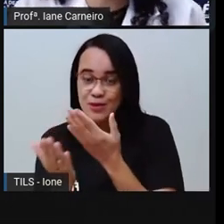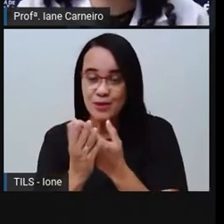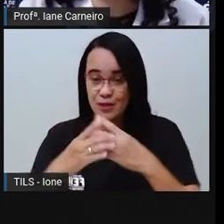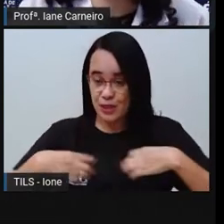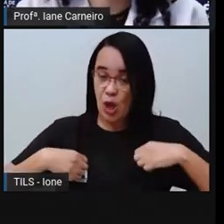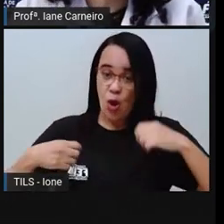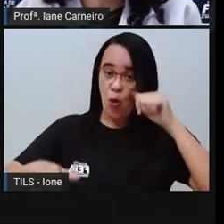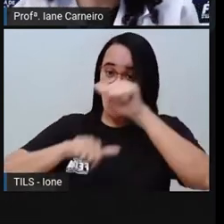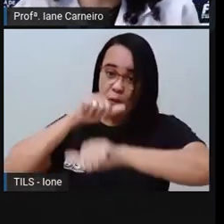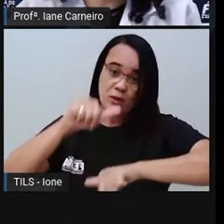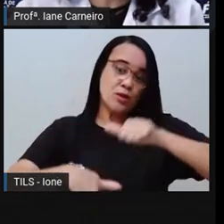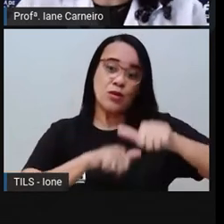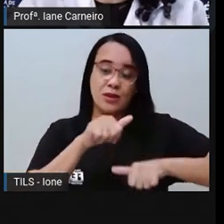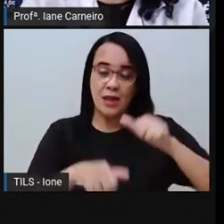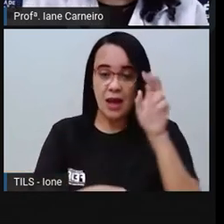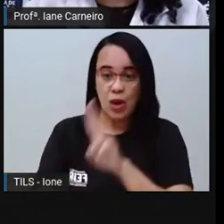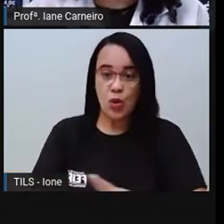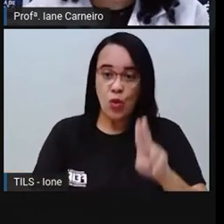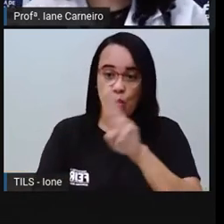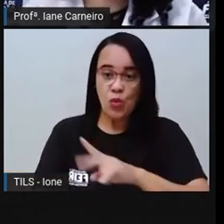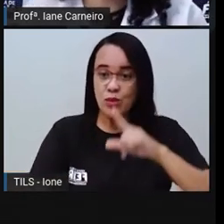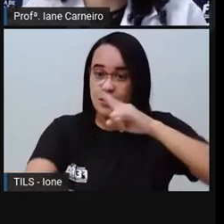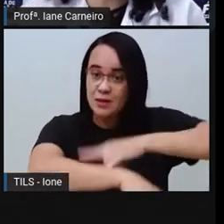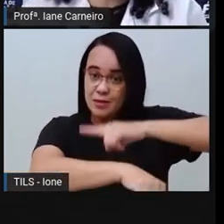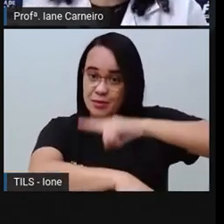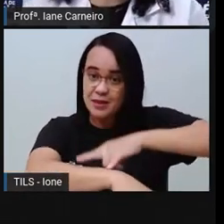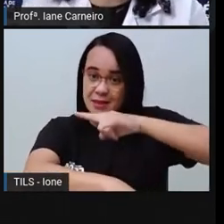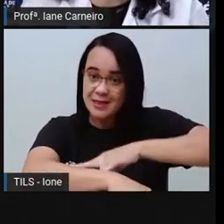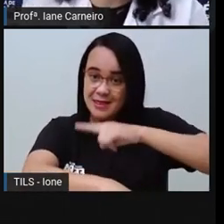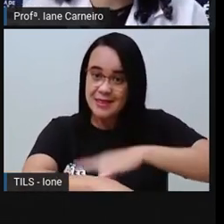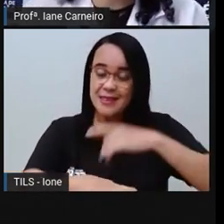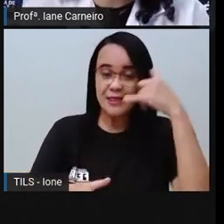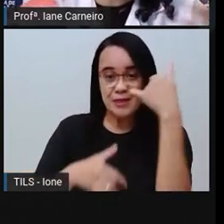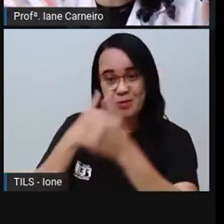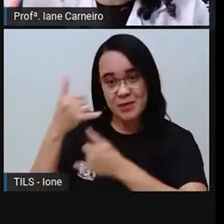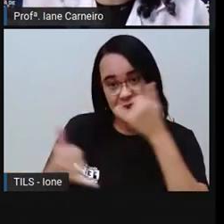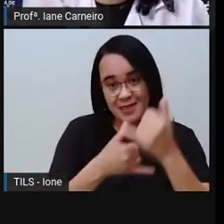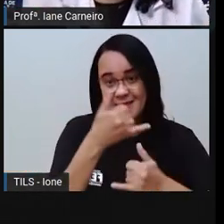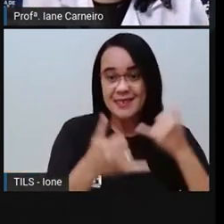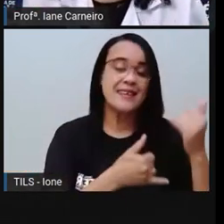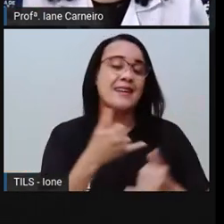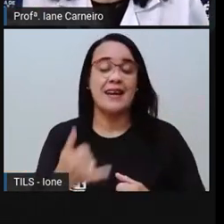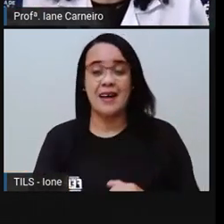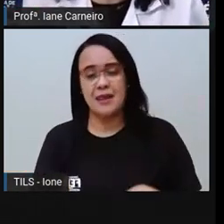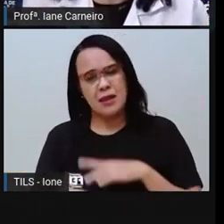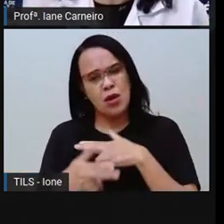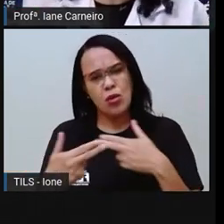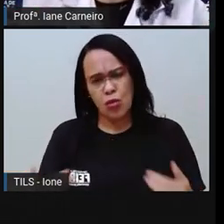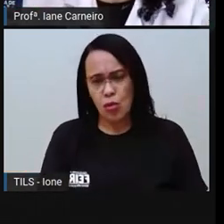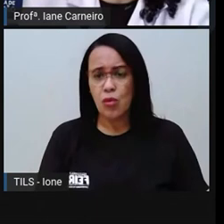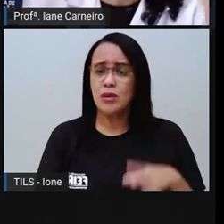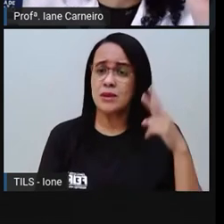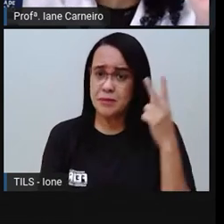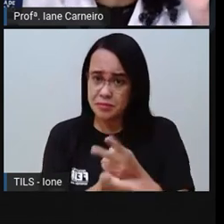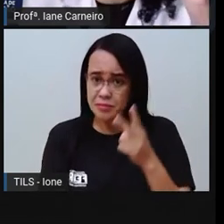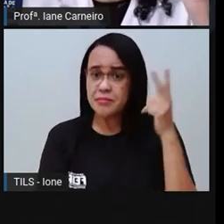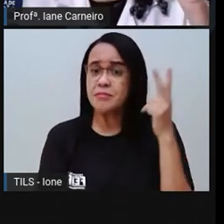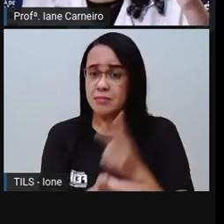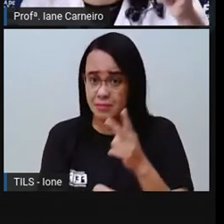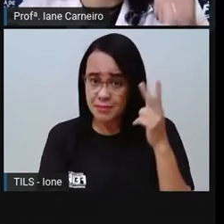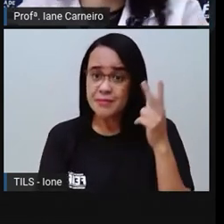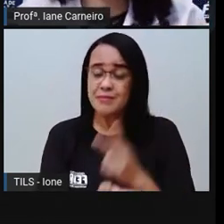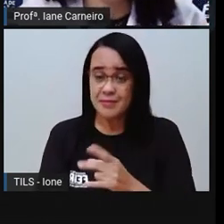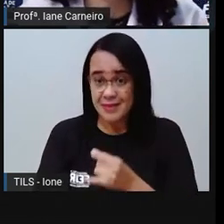usar o banheiro, brincar, né? Porque como a Pró falou pra vocês, tem coisas que a gente faz mais de uma vez durante o dia, né? Escovar os dentes,